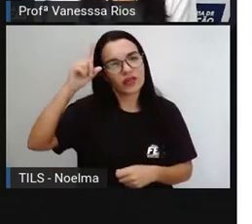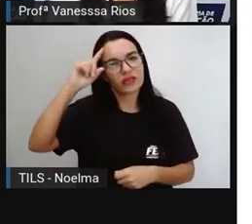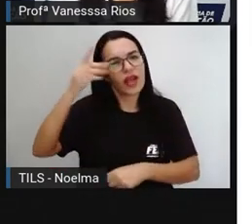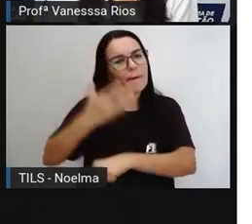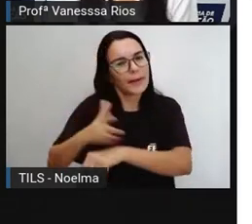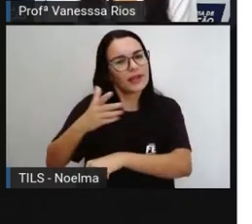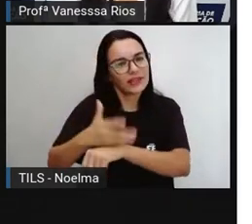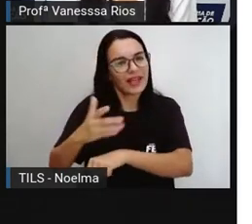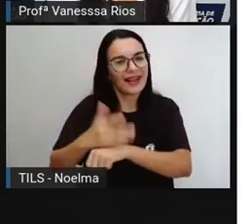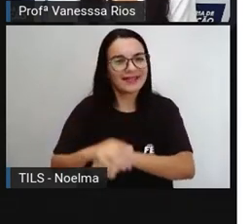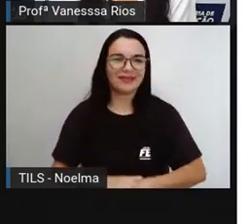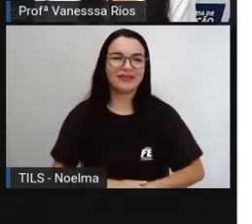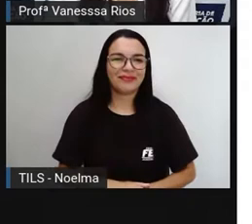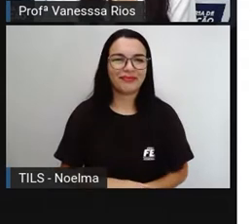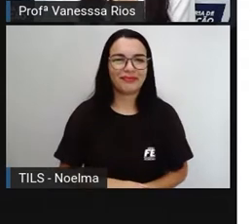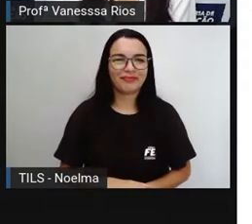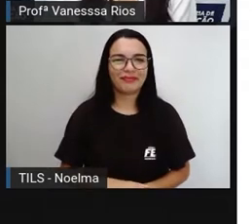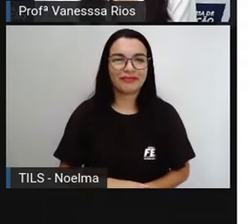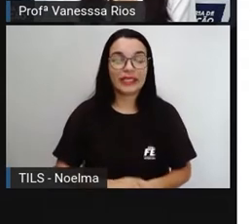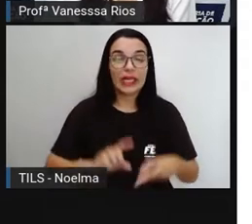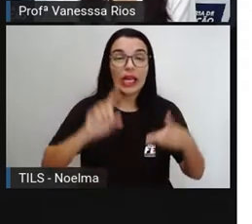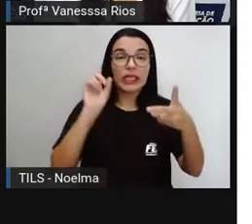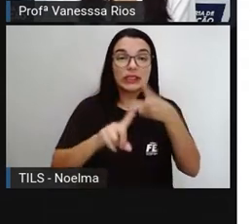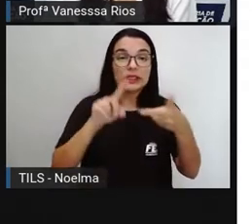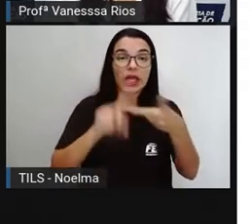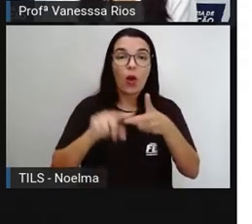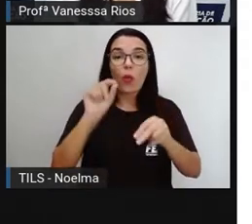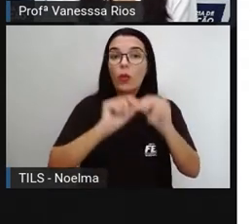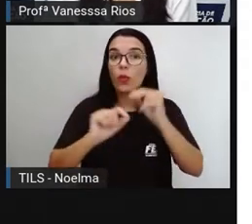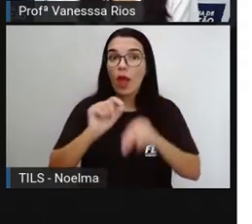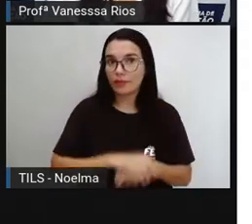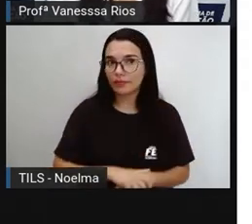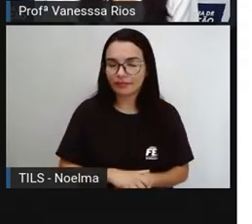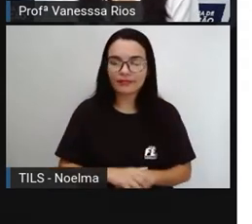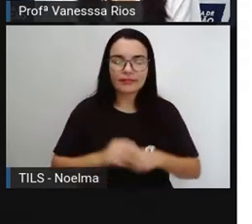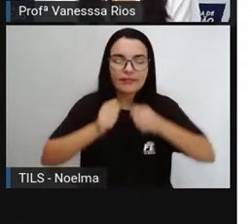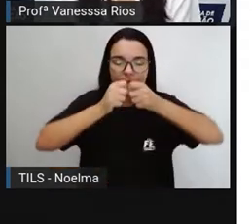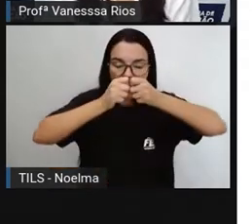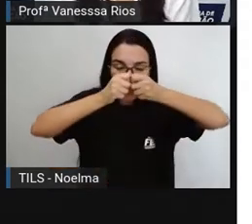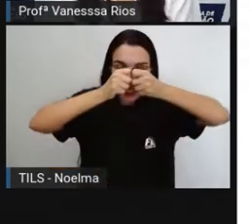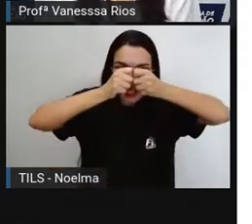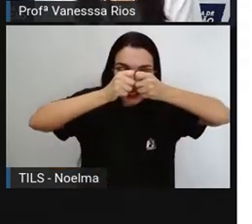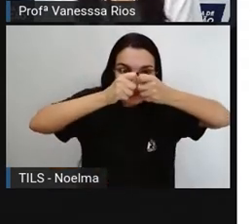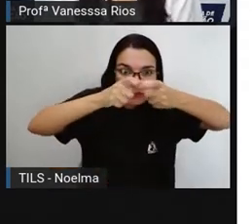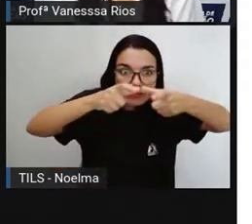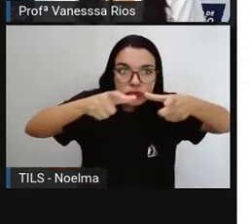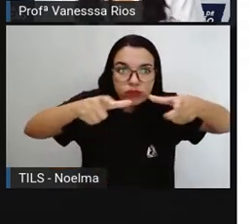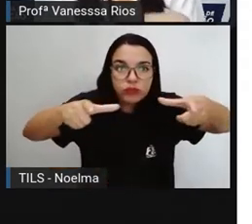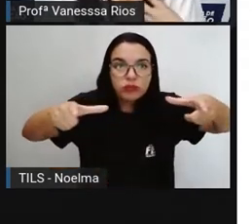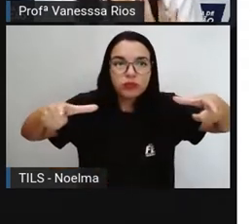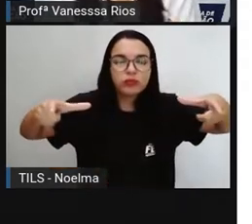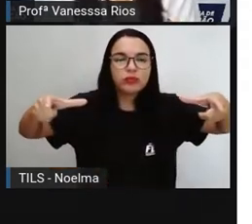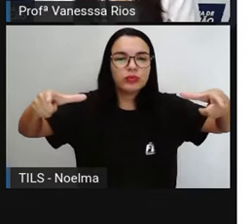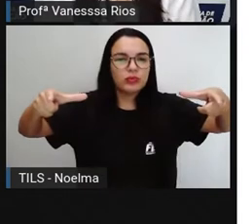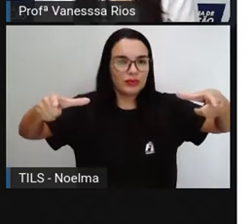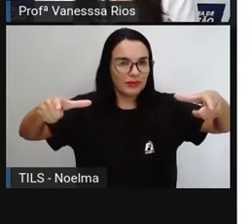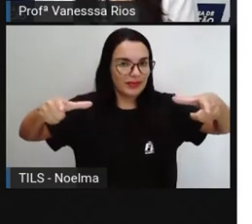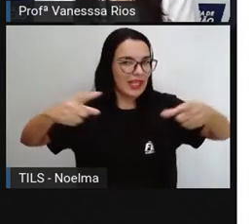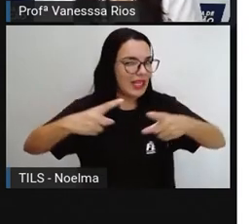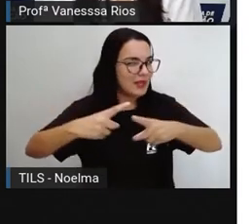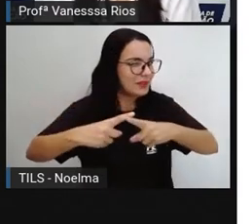praticar. Olha só outra dica, amplie seus horizontes. Por quê? Porque a leitura nos